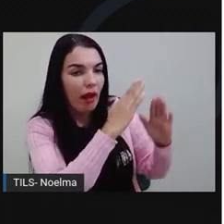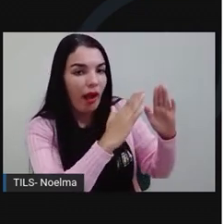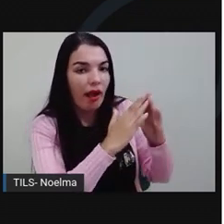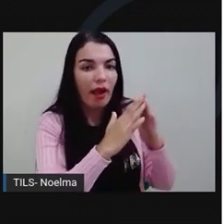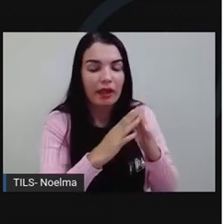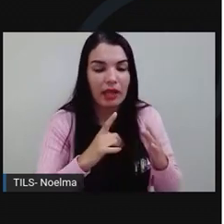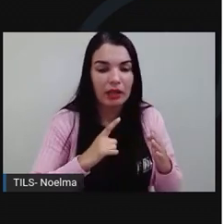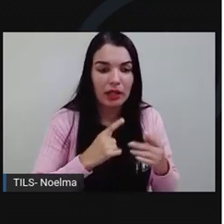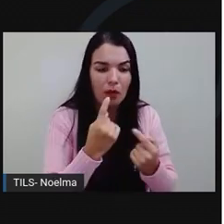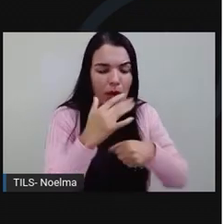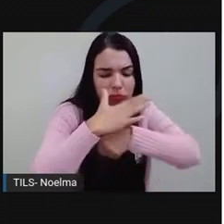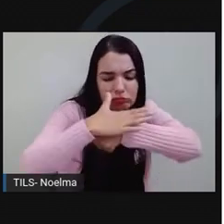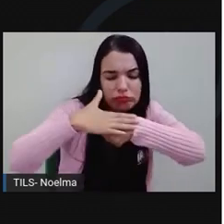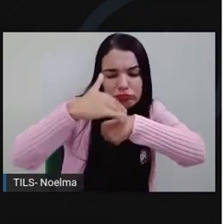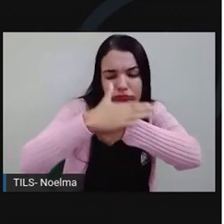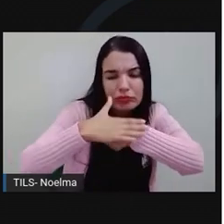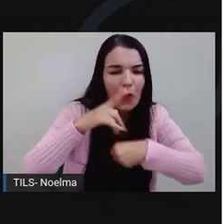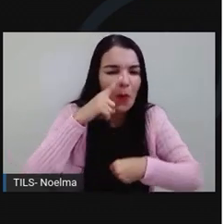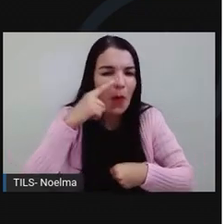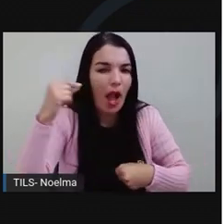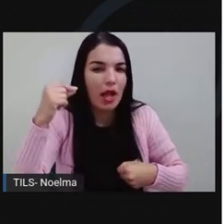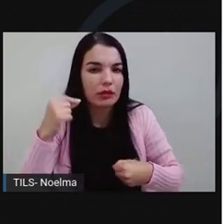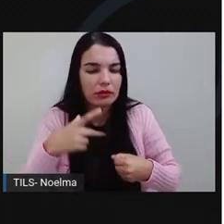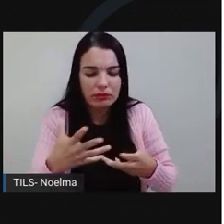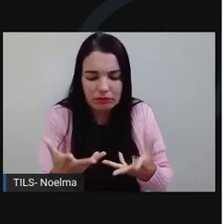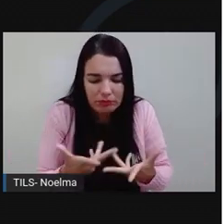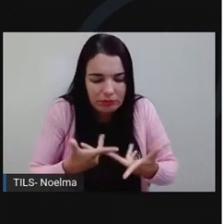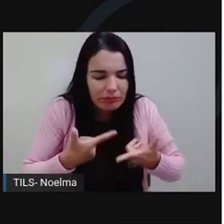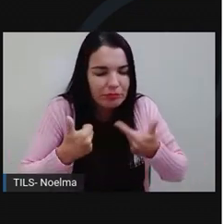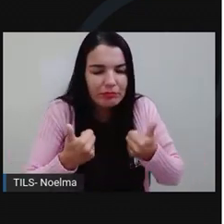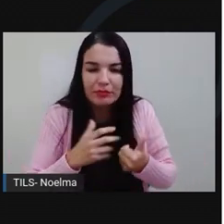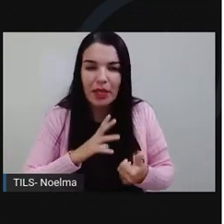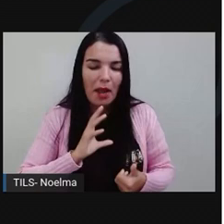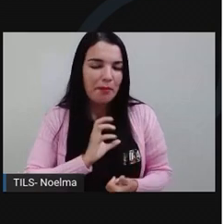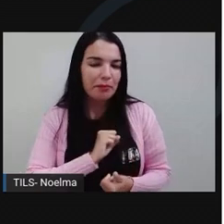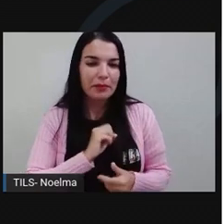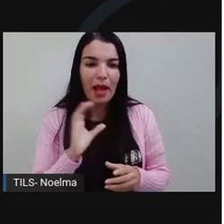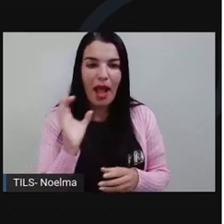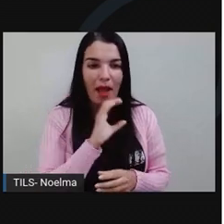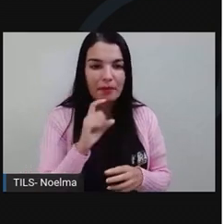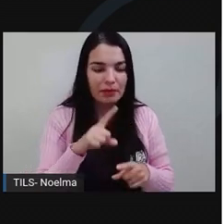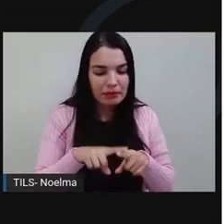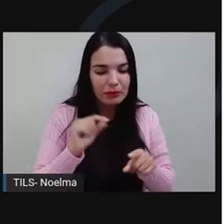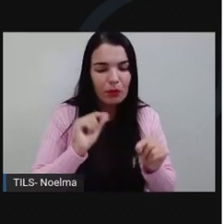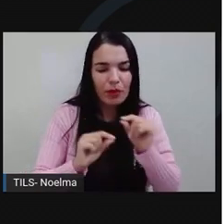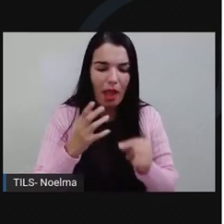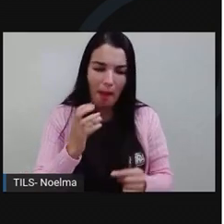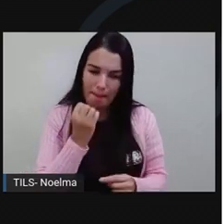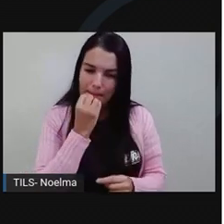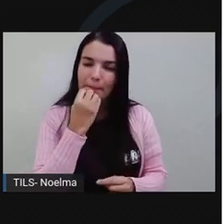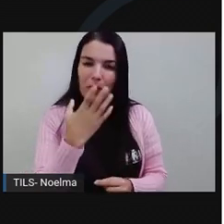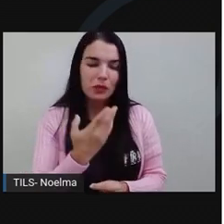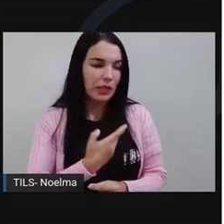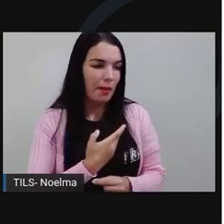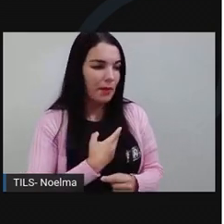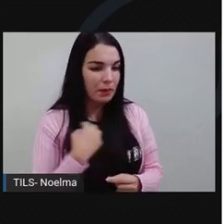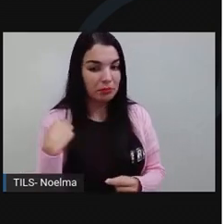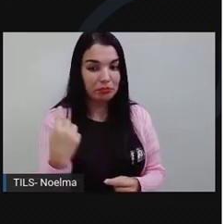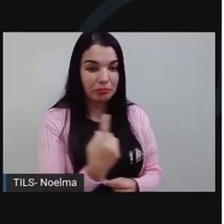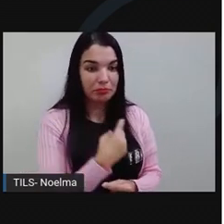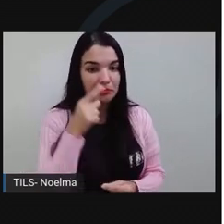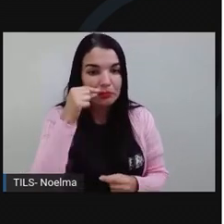pelo macio e ar bondoso. Seduziu-me logo. Devia ser um desses bons amigos da nossa gente.